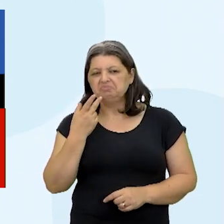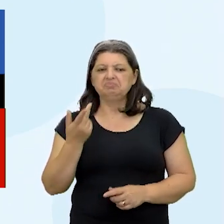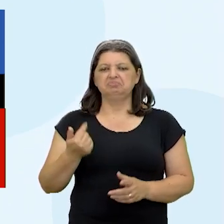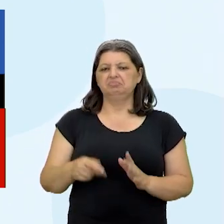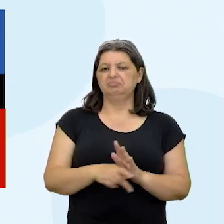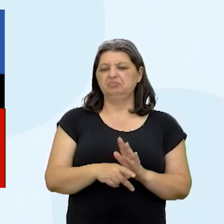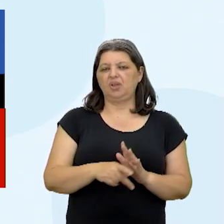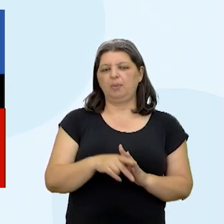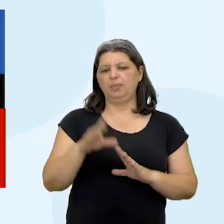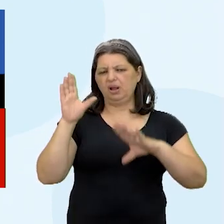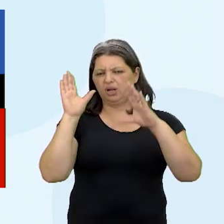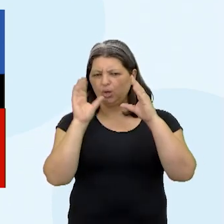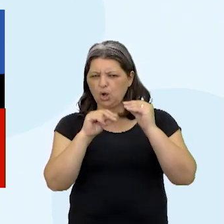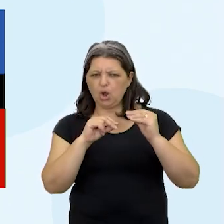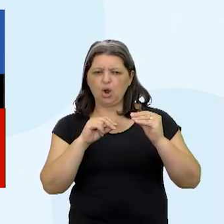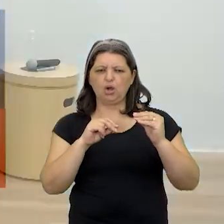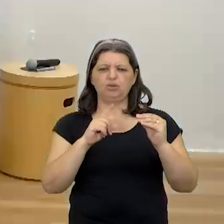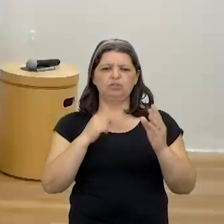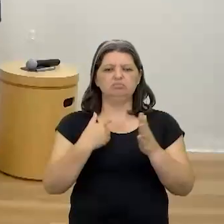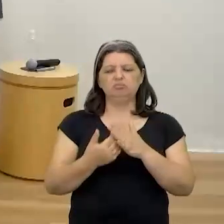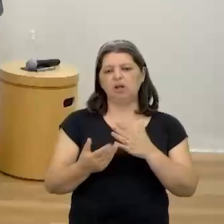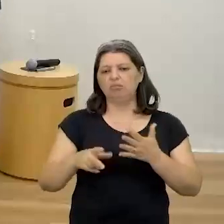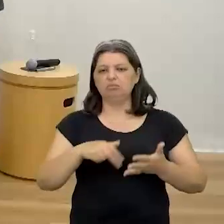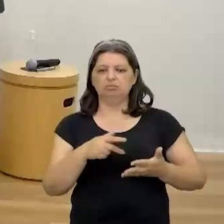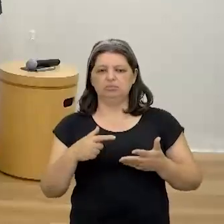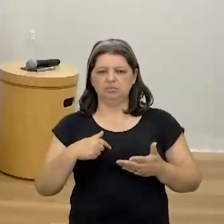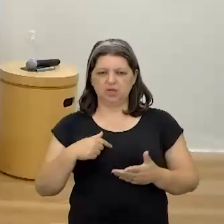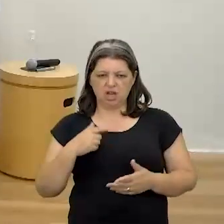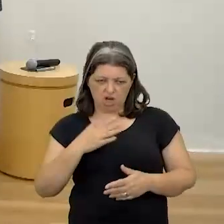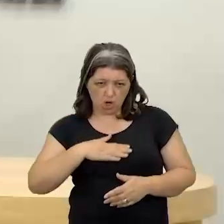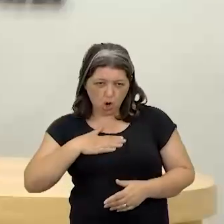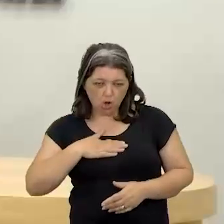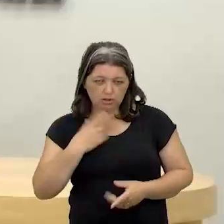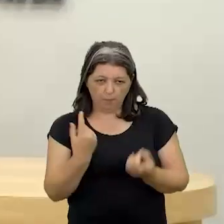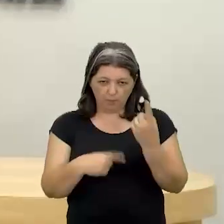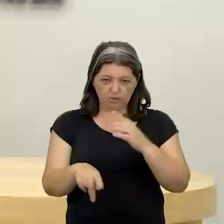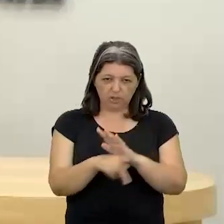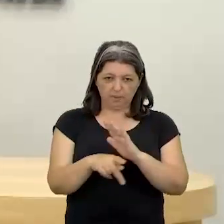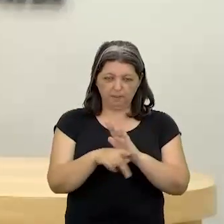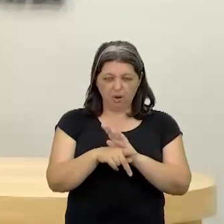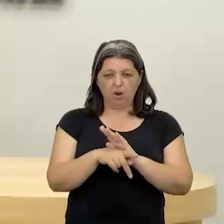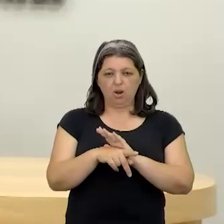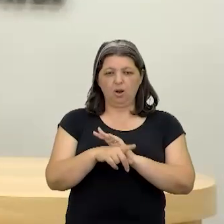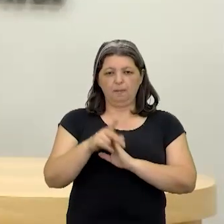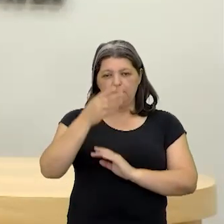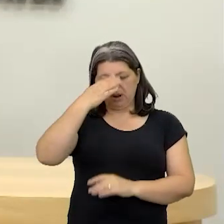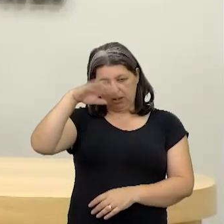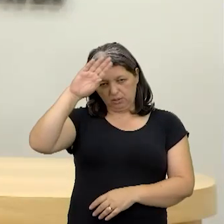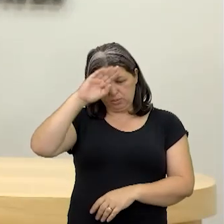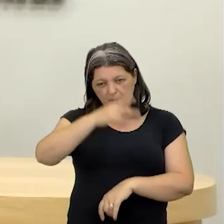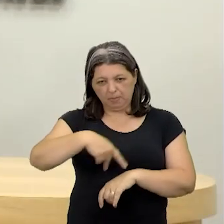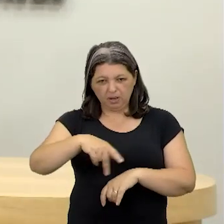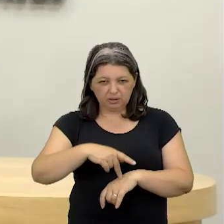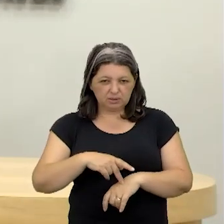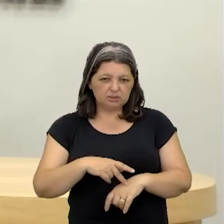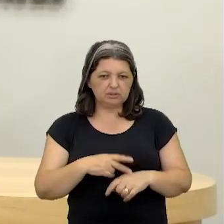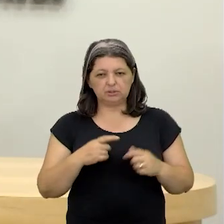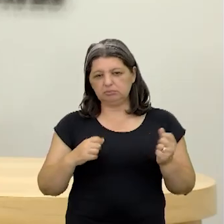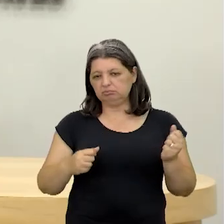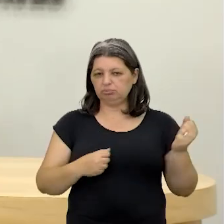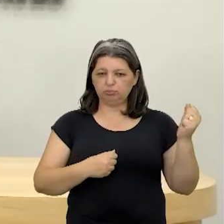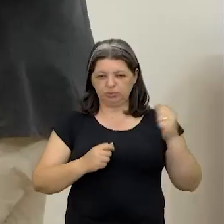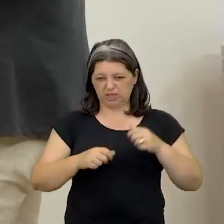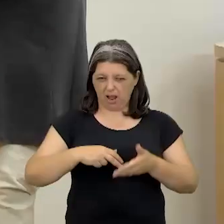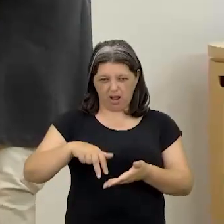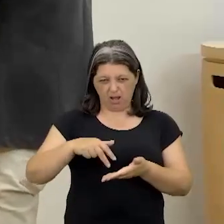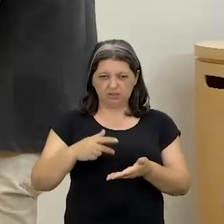da night, você que é um cara cheio de molejo. Você curte música cubana? Cuba cubana é bem... Uma salsa. Uma salsa, né? Uma merengue.